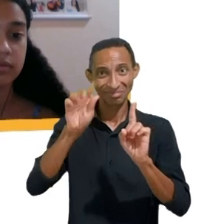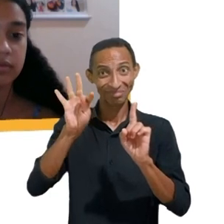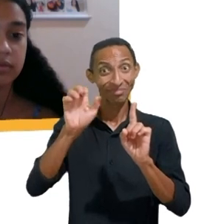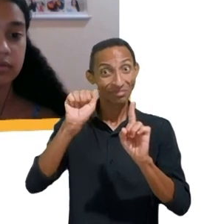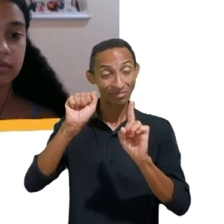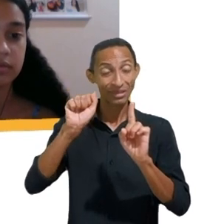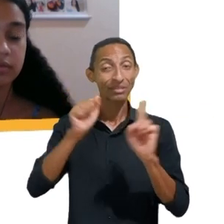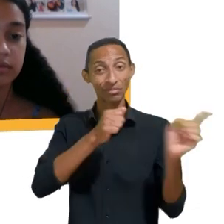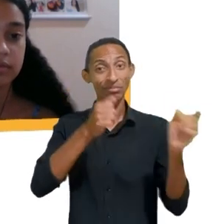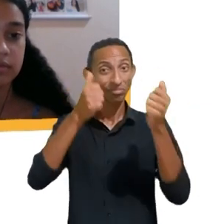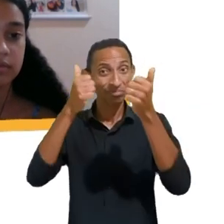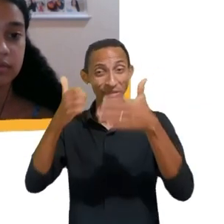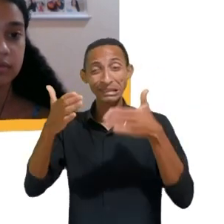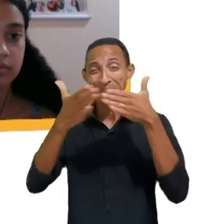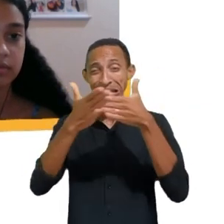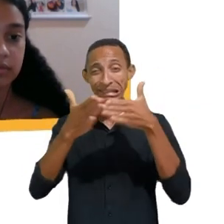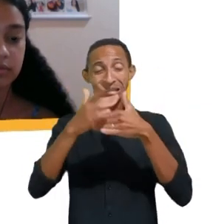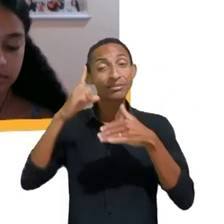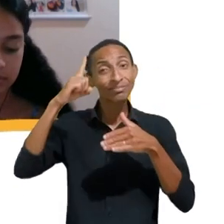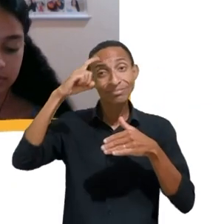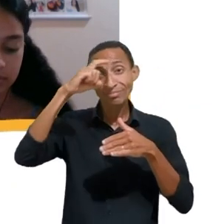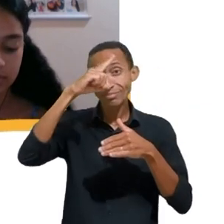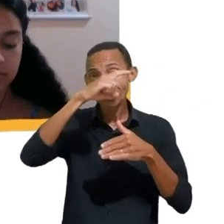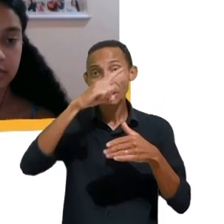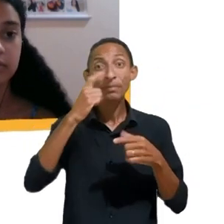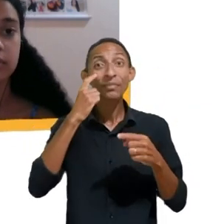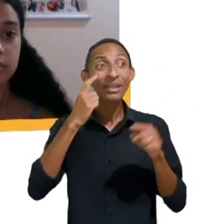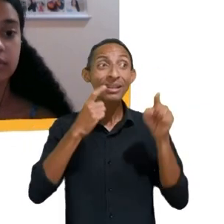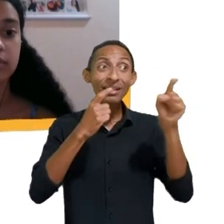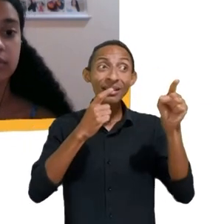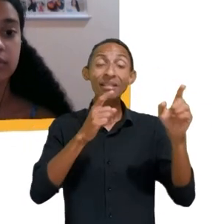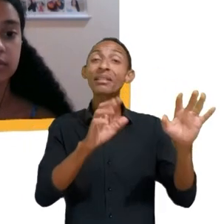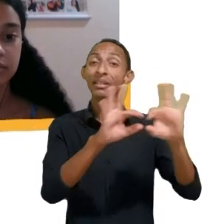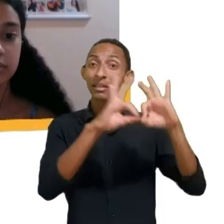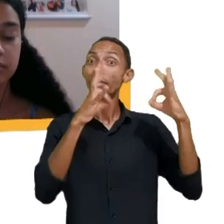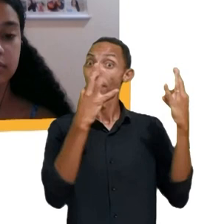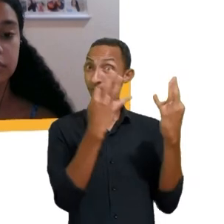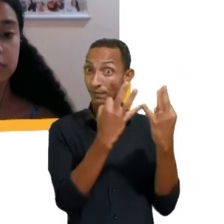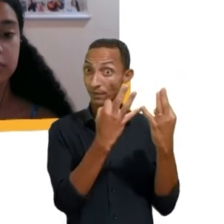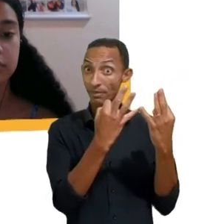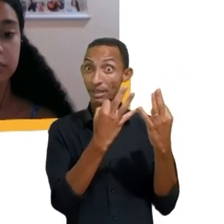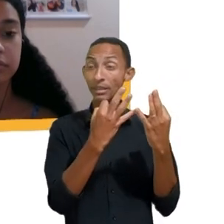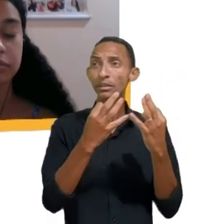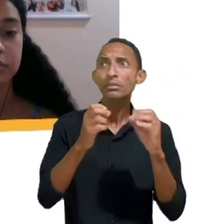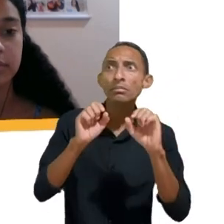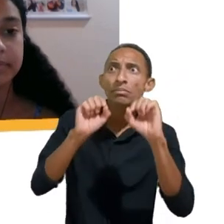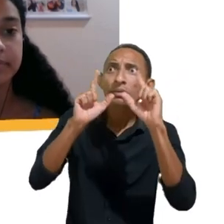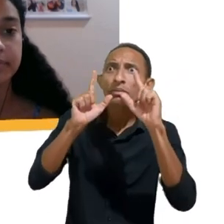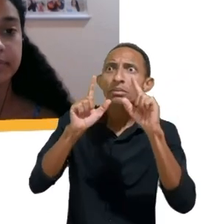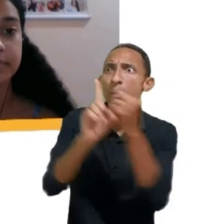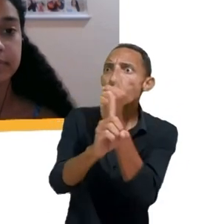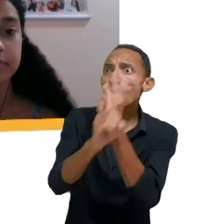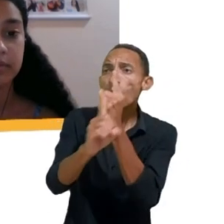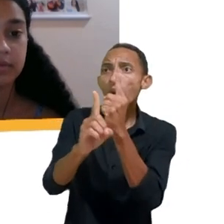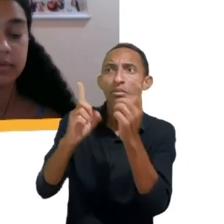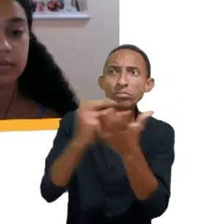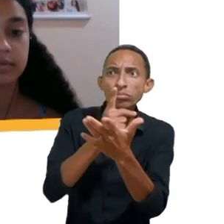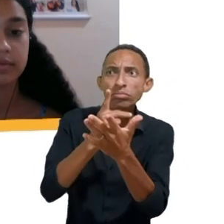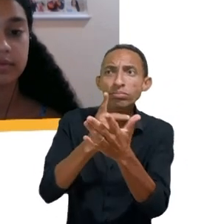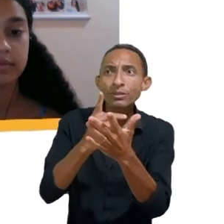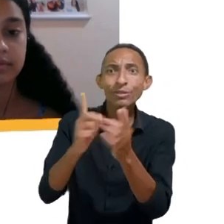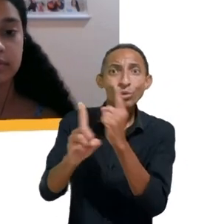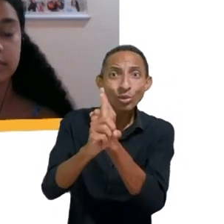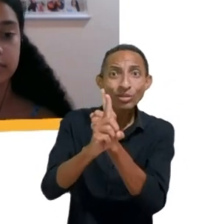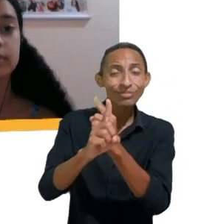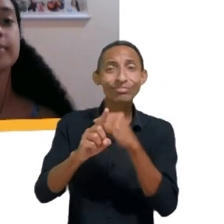aquelas famílias que já estão atentas às vezes conseguem visualizar de imediato no uso que é feito das redes pelas crianças e